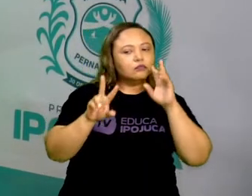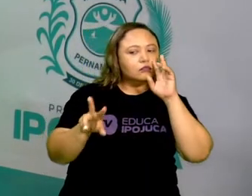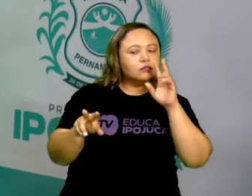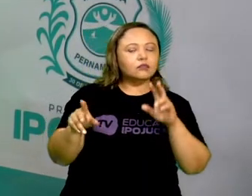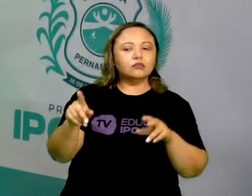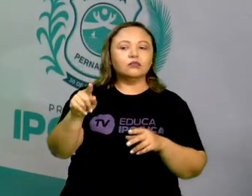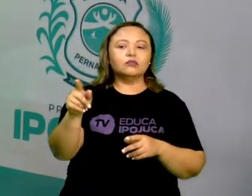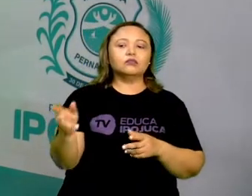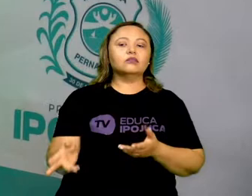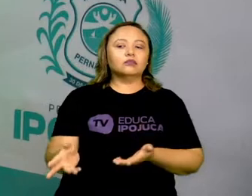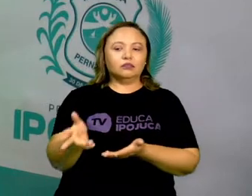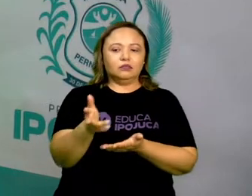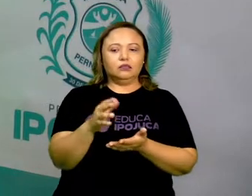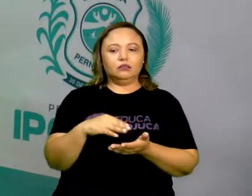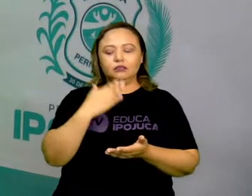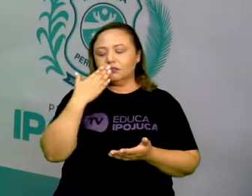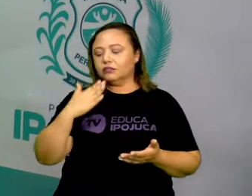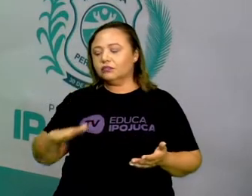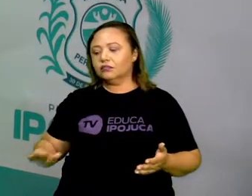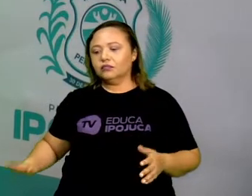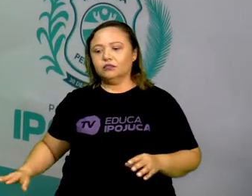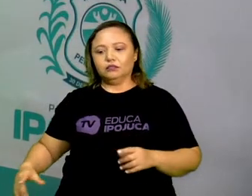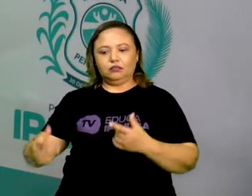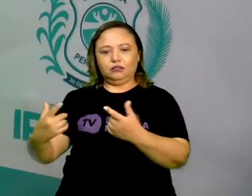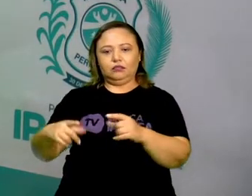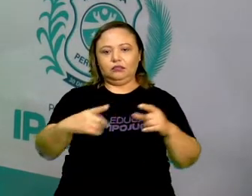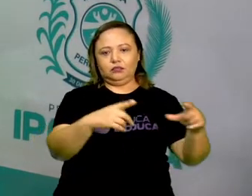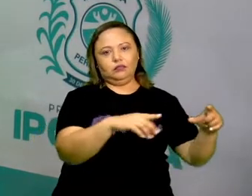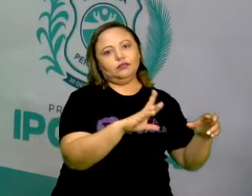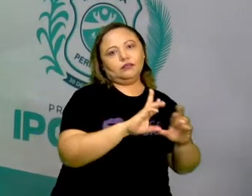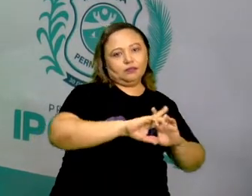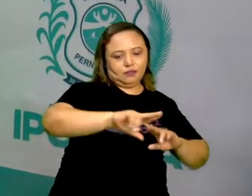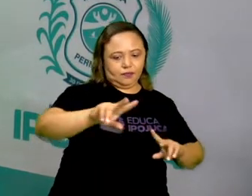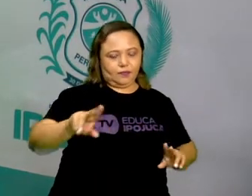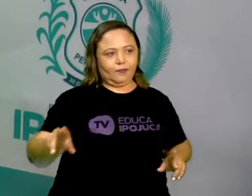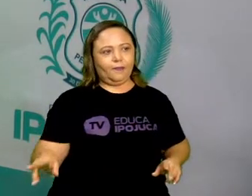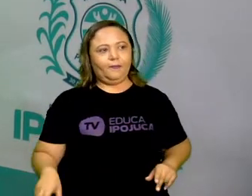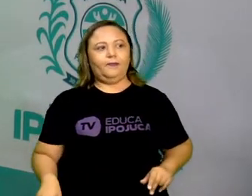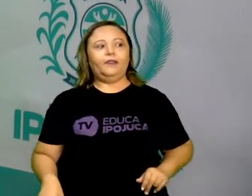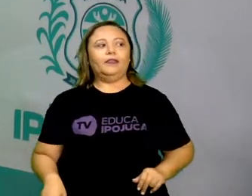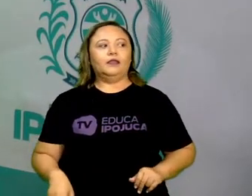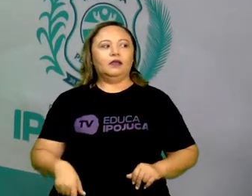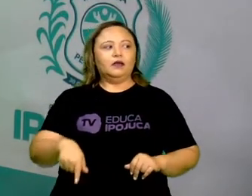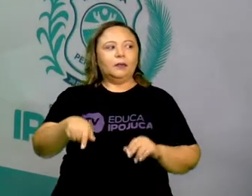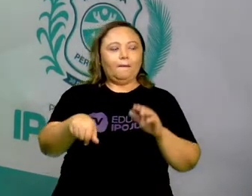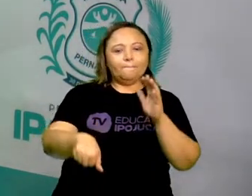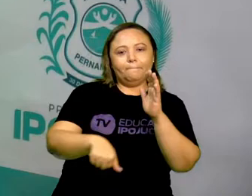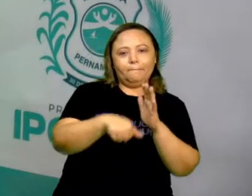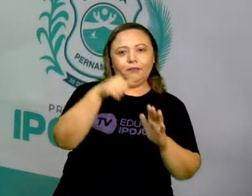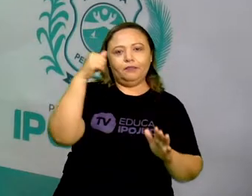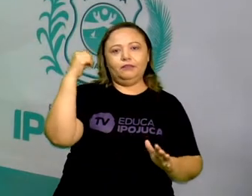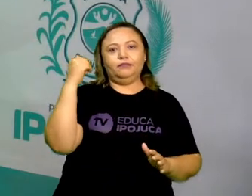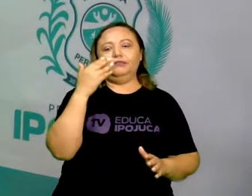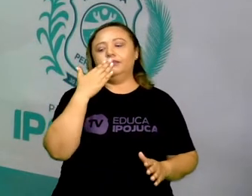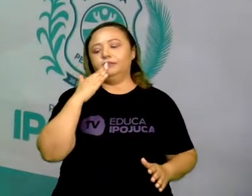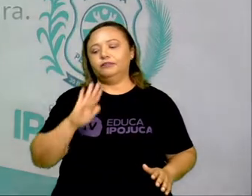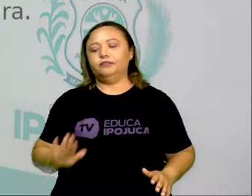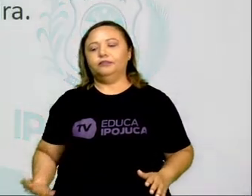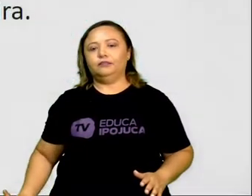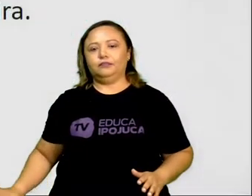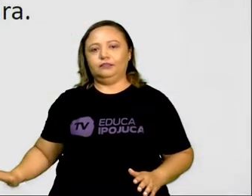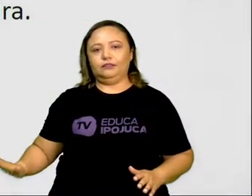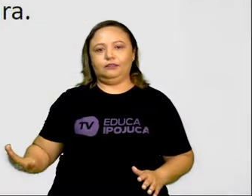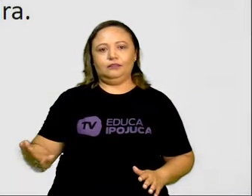crianças em diferentes lugares. Aí aqui. Para você, vamos primeiro ver. Tem uma criança